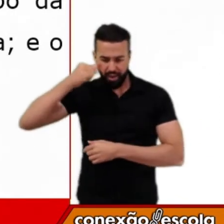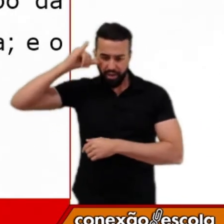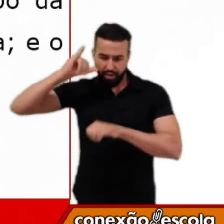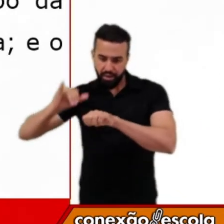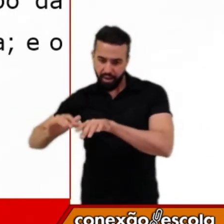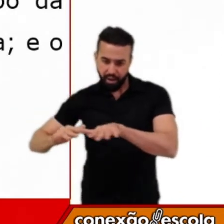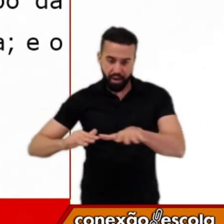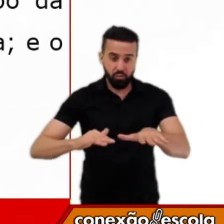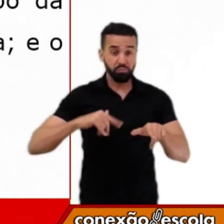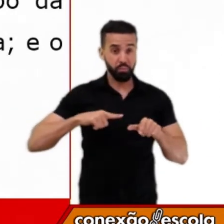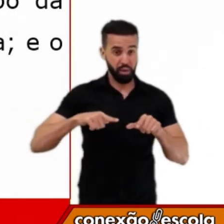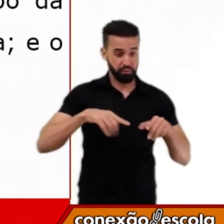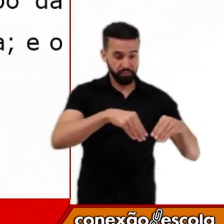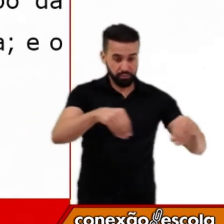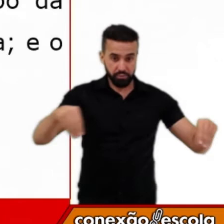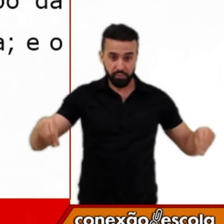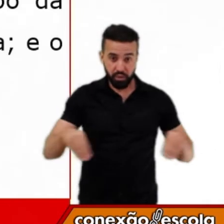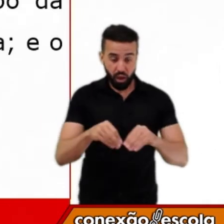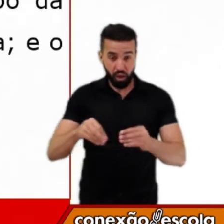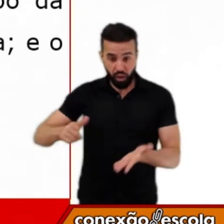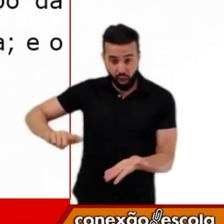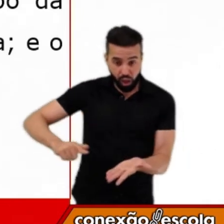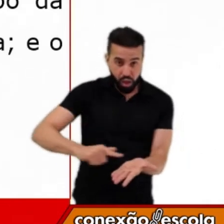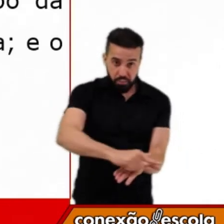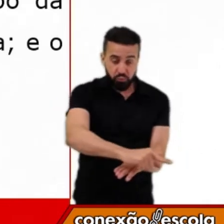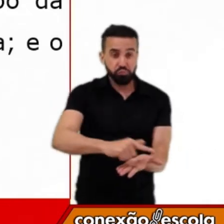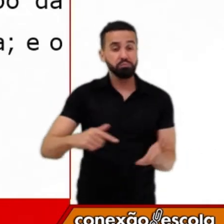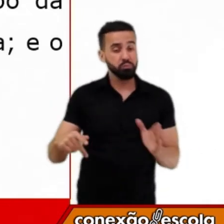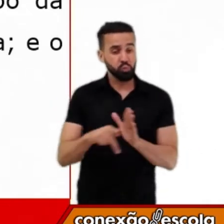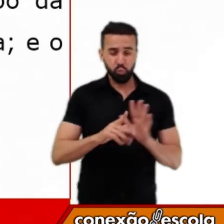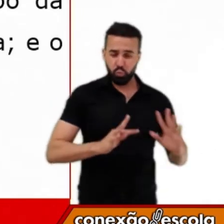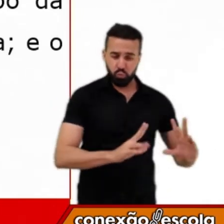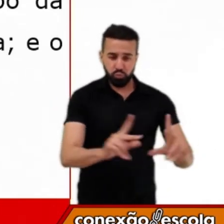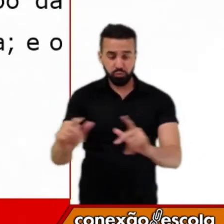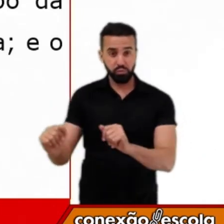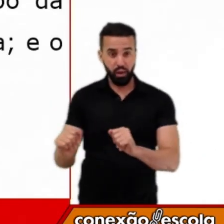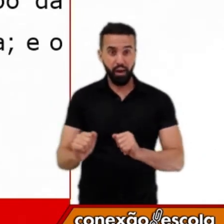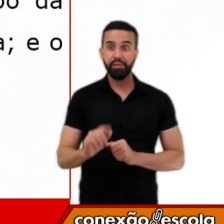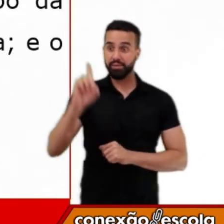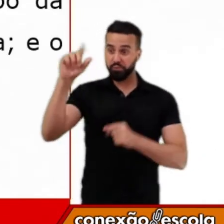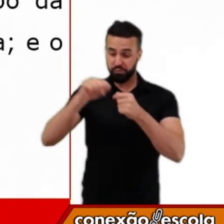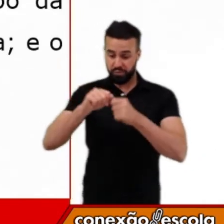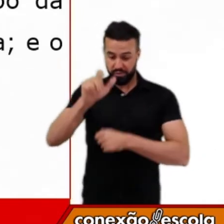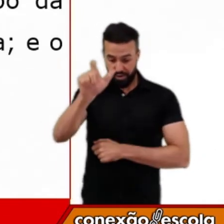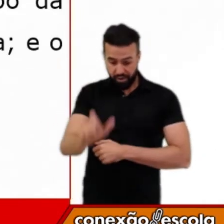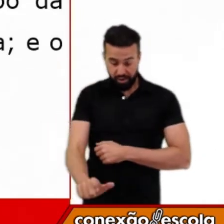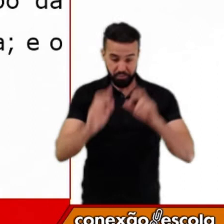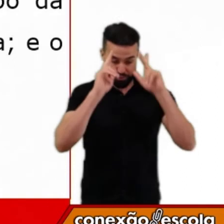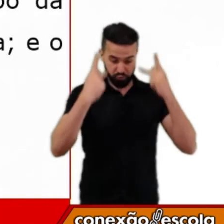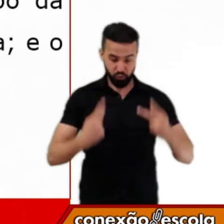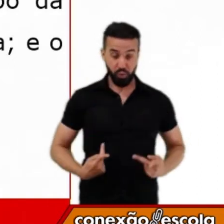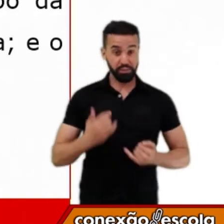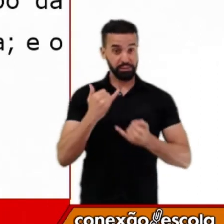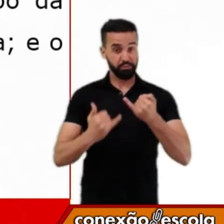toda a terra, e sobre todo réptil que se move sobre a terra. E criou Deus o homem à sua imagem, a imagem